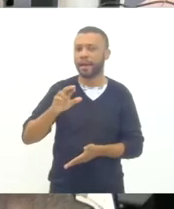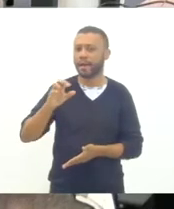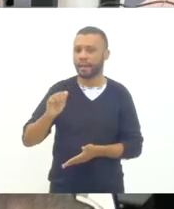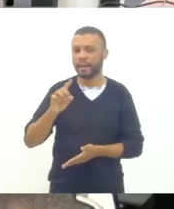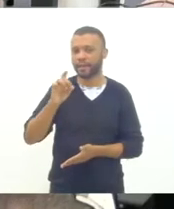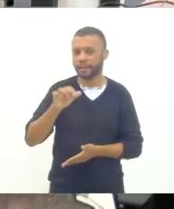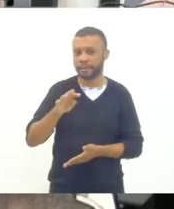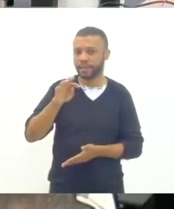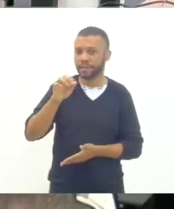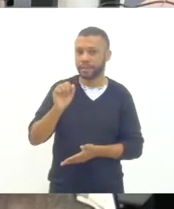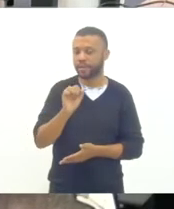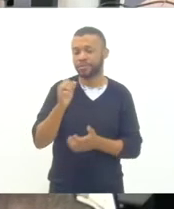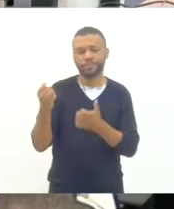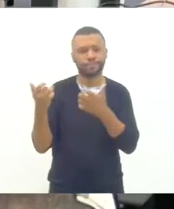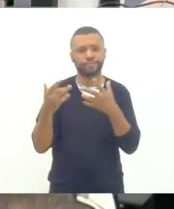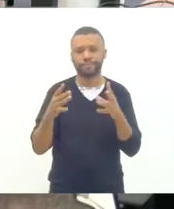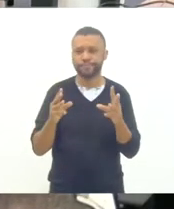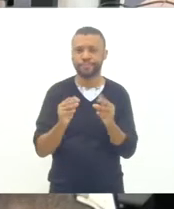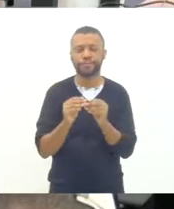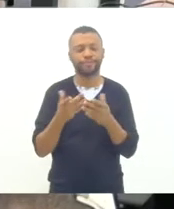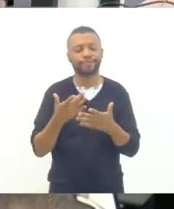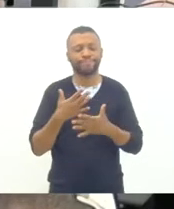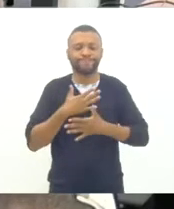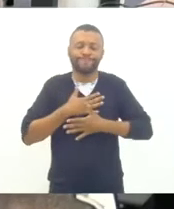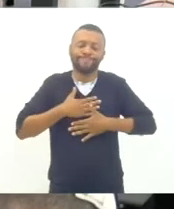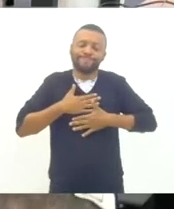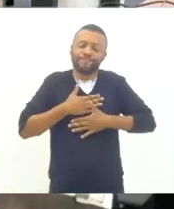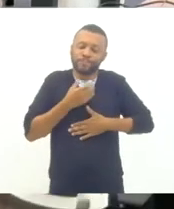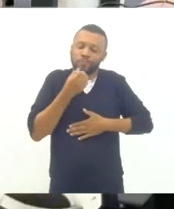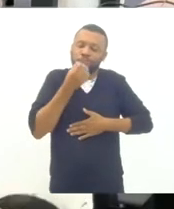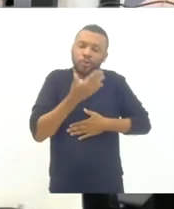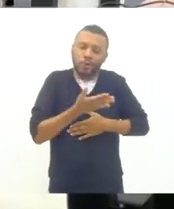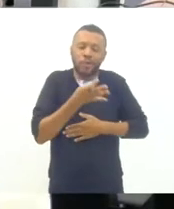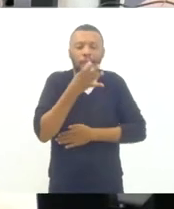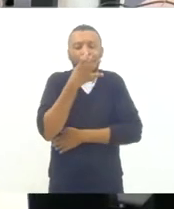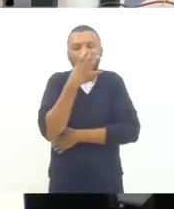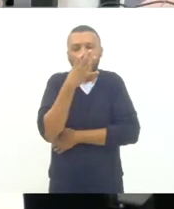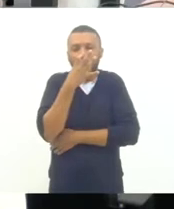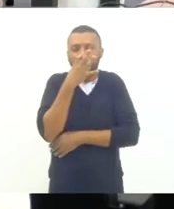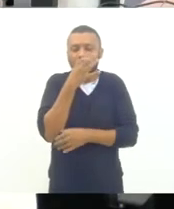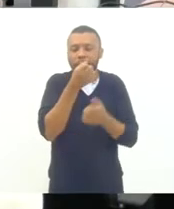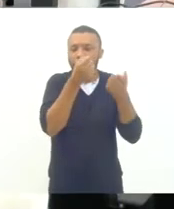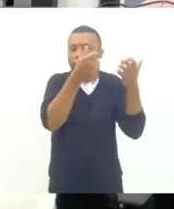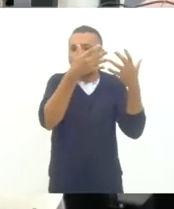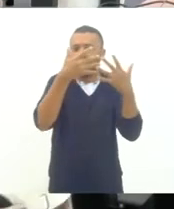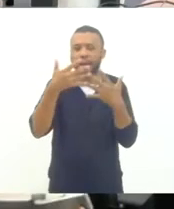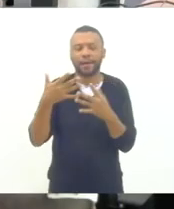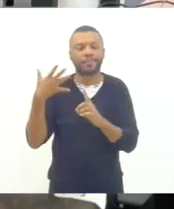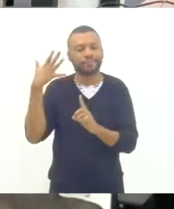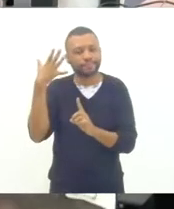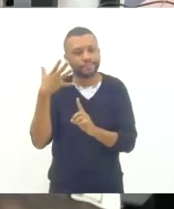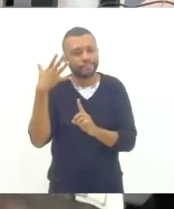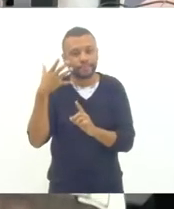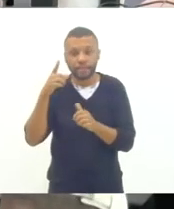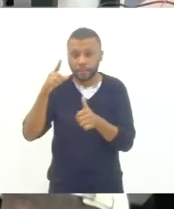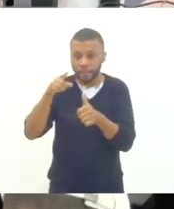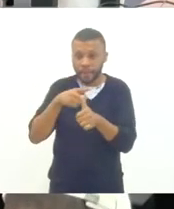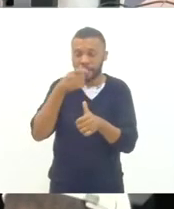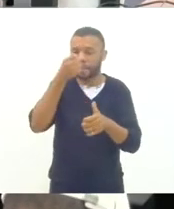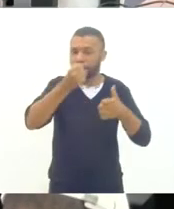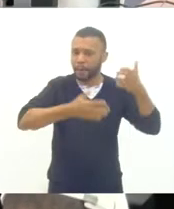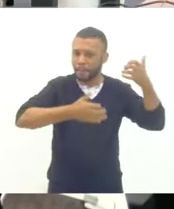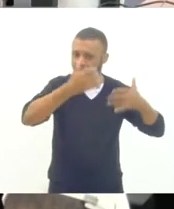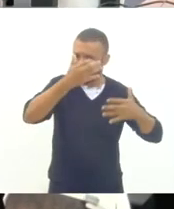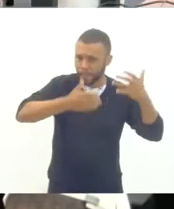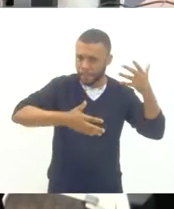foi, assim, de certa forma satisfatório pra mim aqui ouvir, ouvir a primeira explanação e as outras,